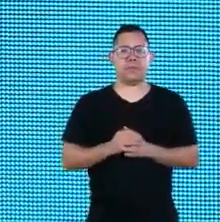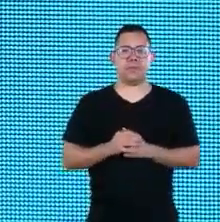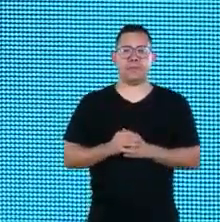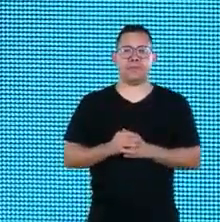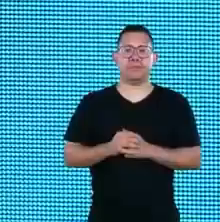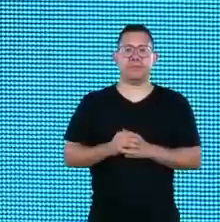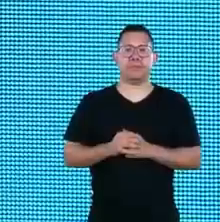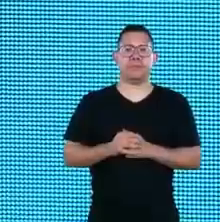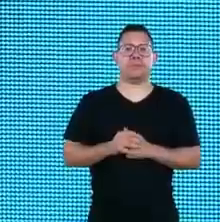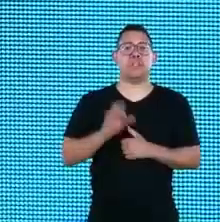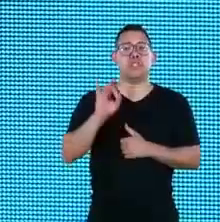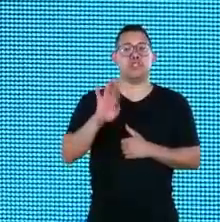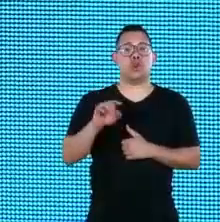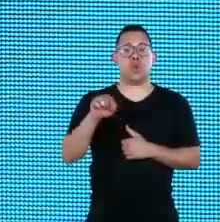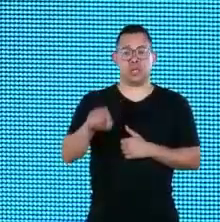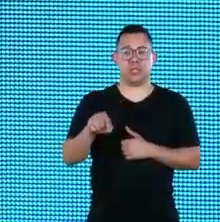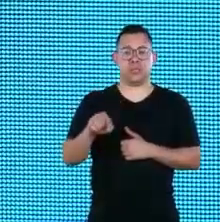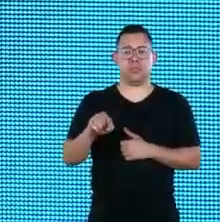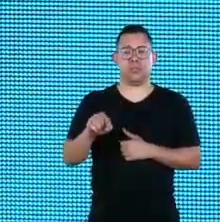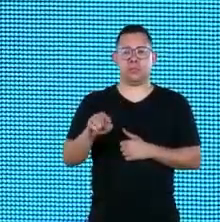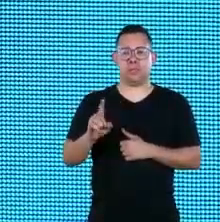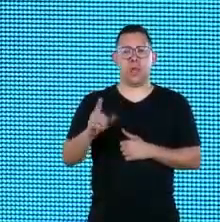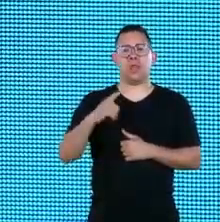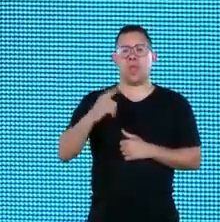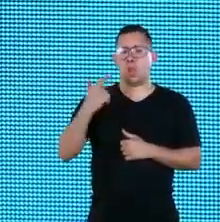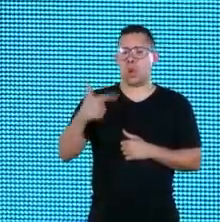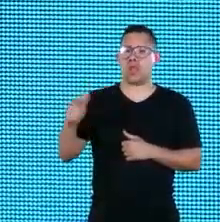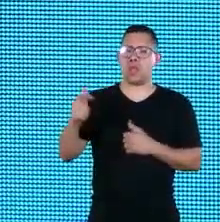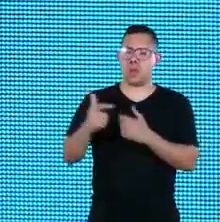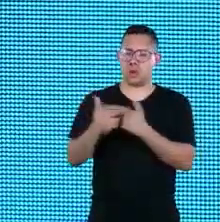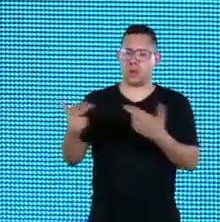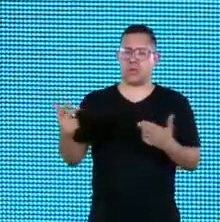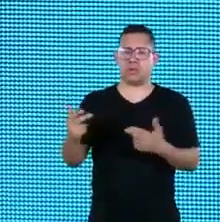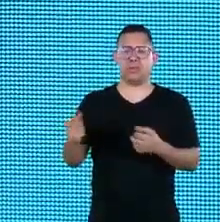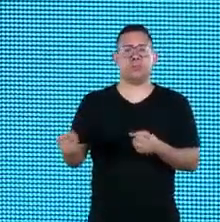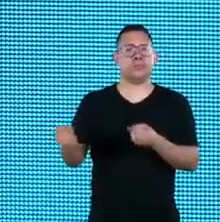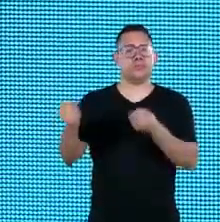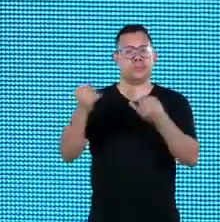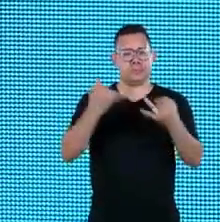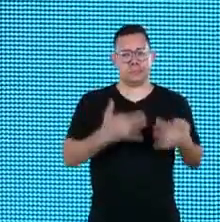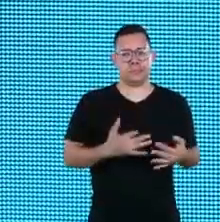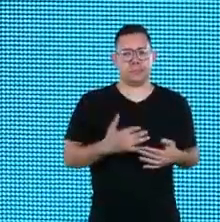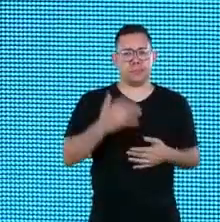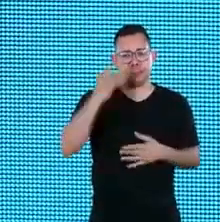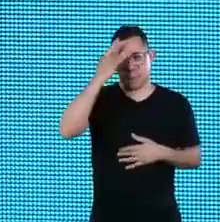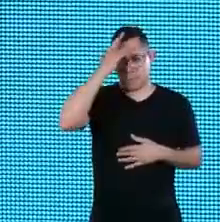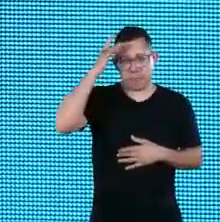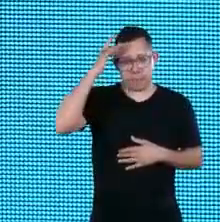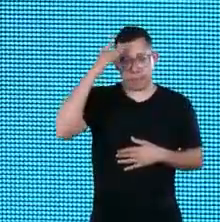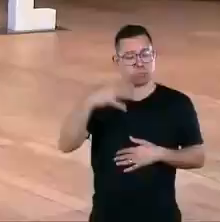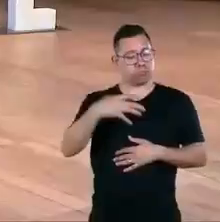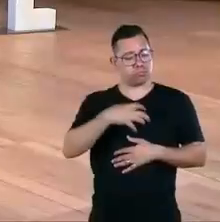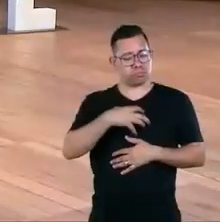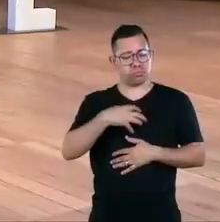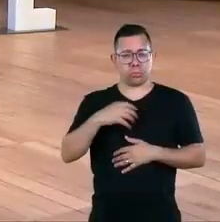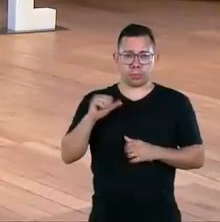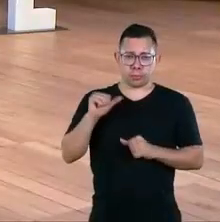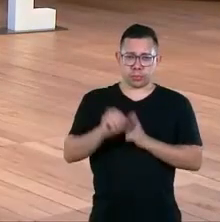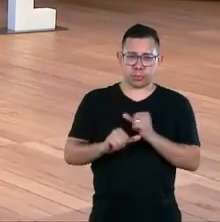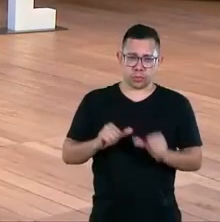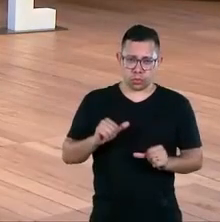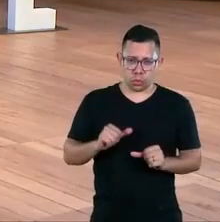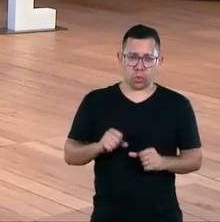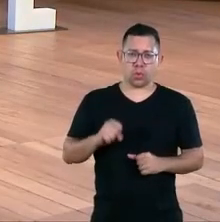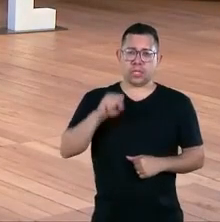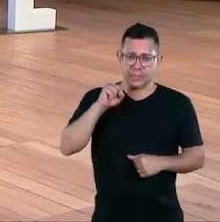conversando com diversos amigos próximos e a gente sempre falava quem não mudou nessa pandemia está